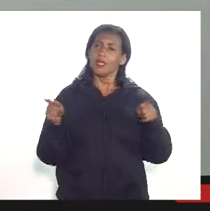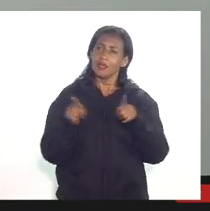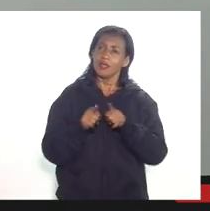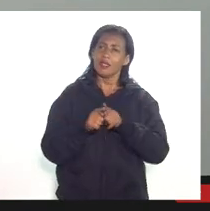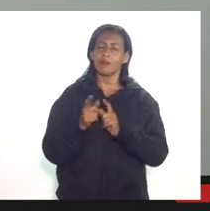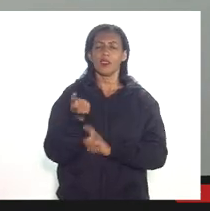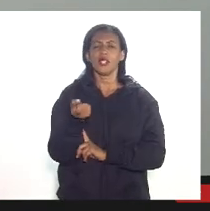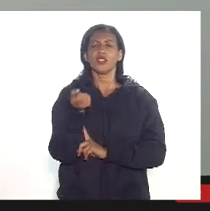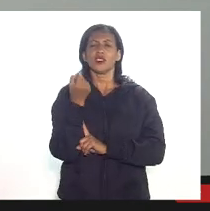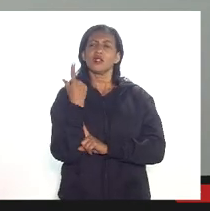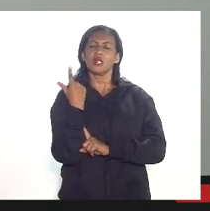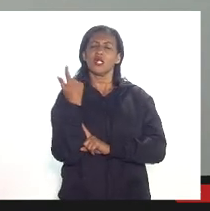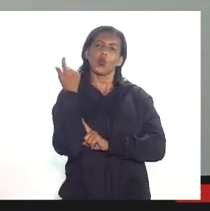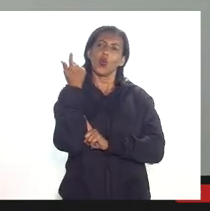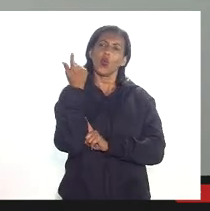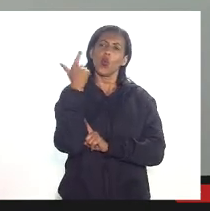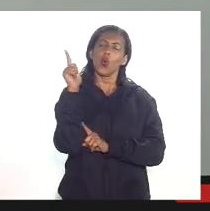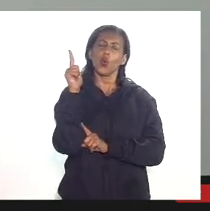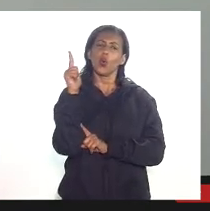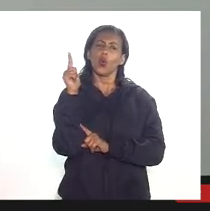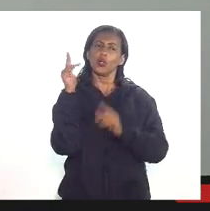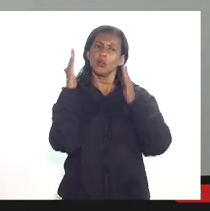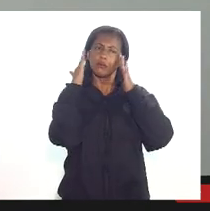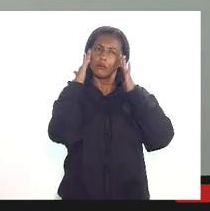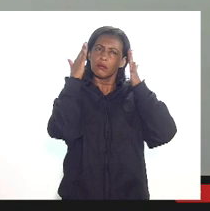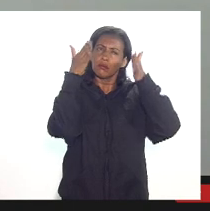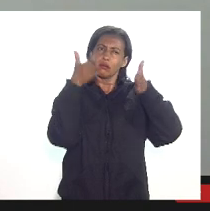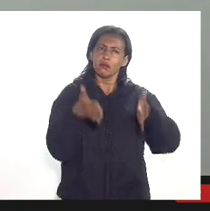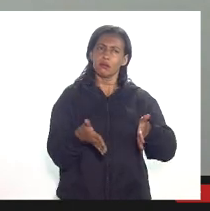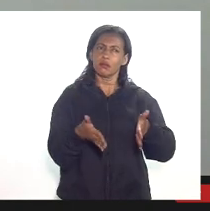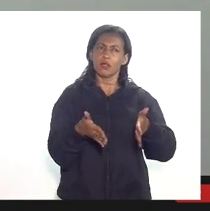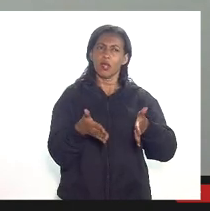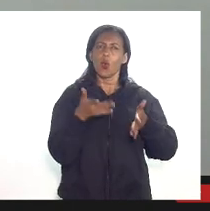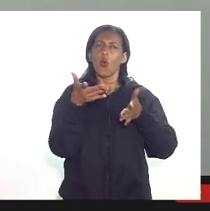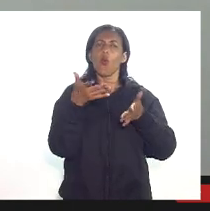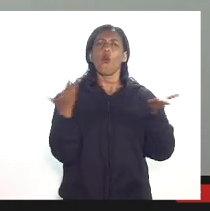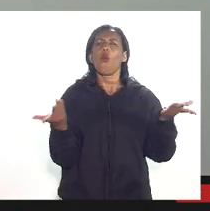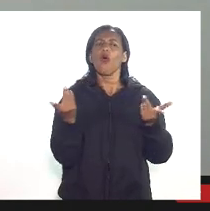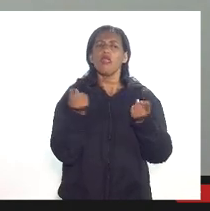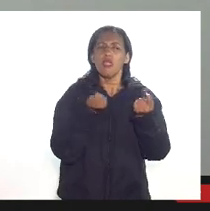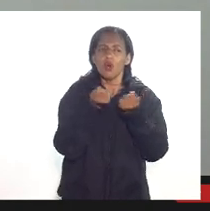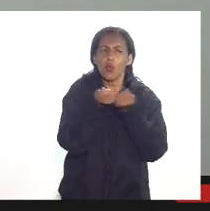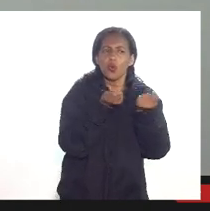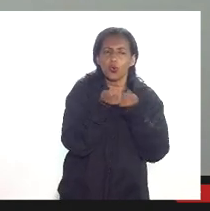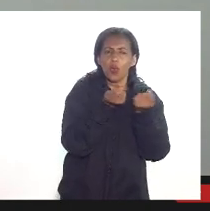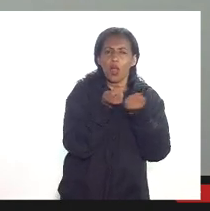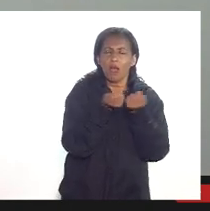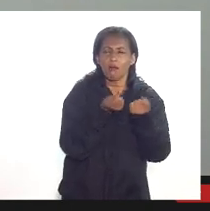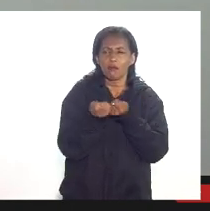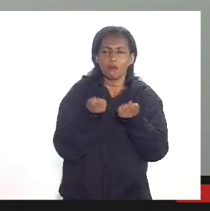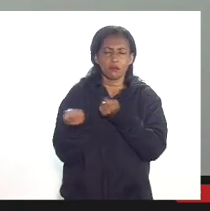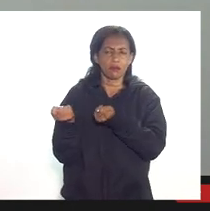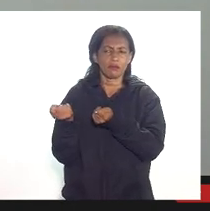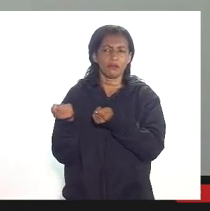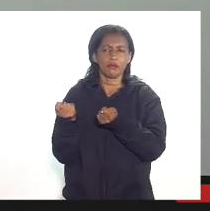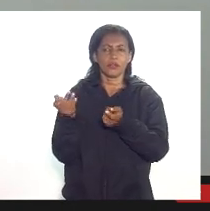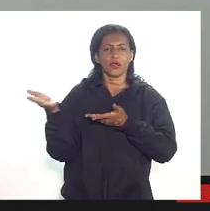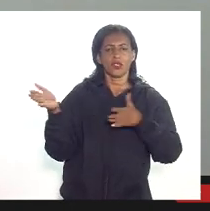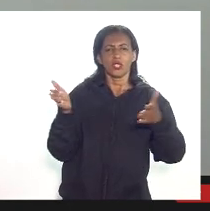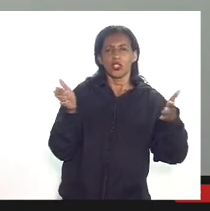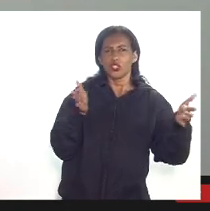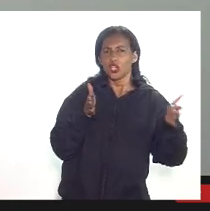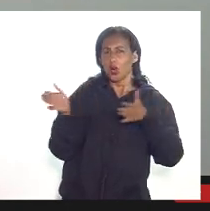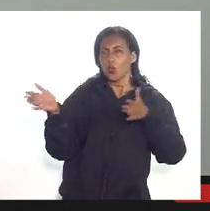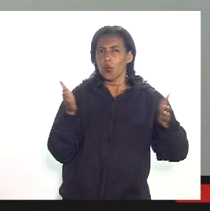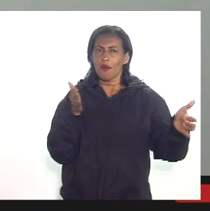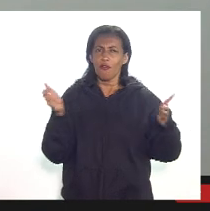quando a gente parte para outra linha quando não é coligada mas é controlada subsidiária integral de alguma parte relacionada de alguma